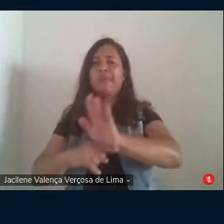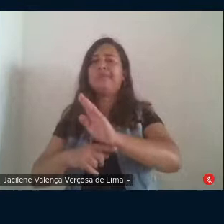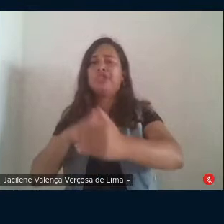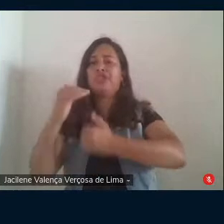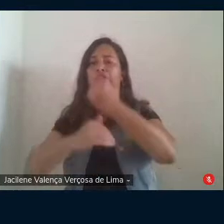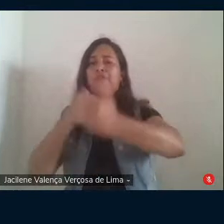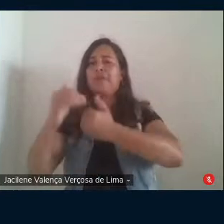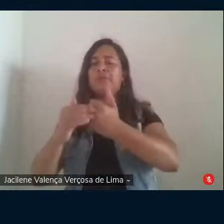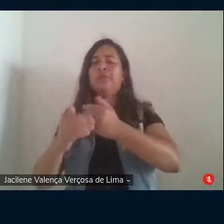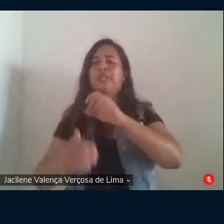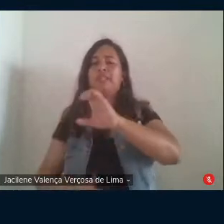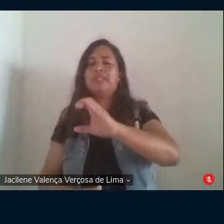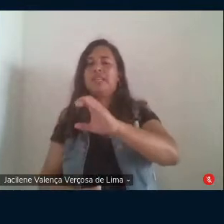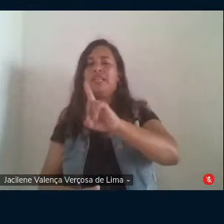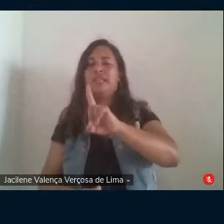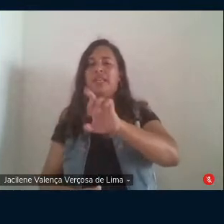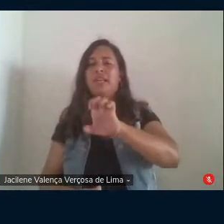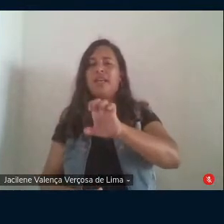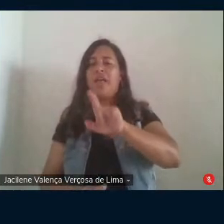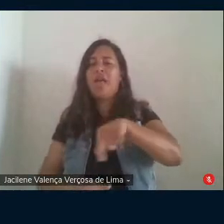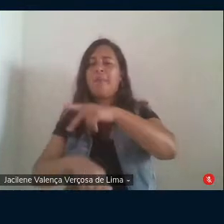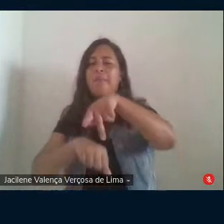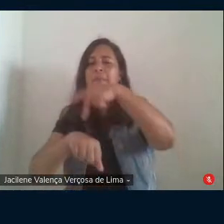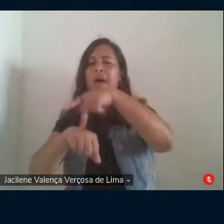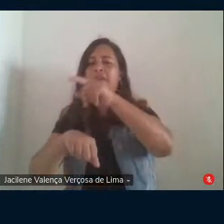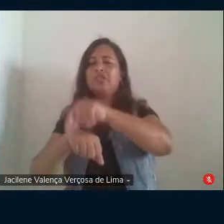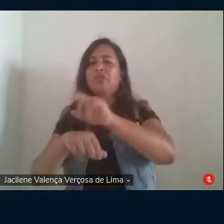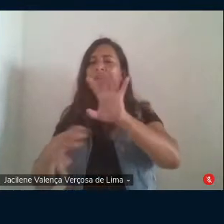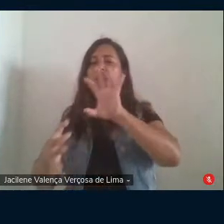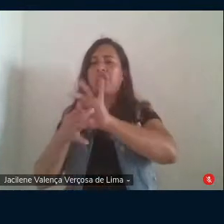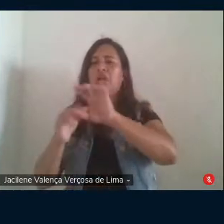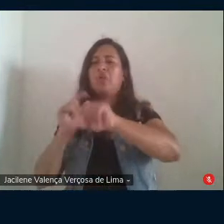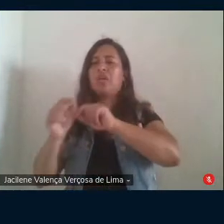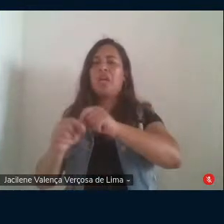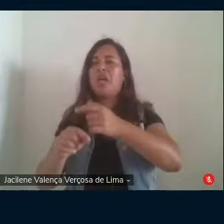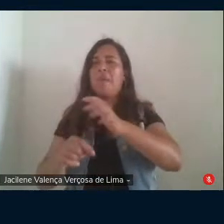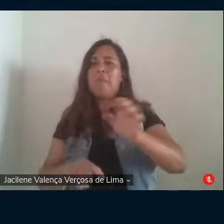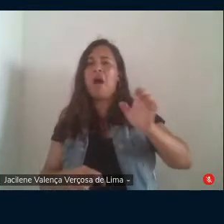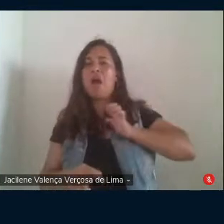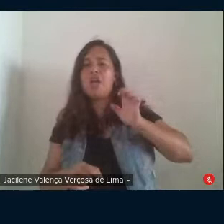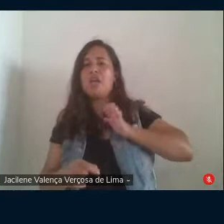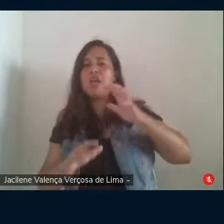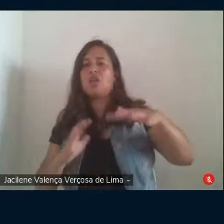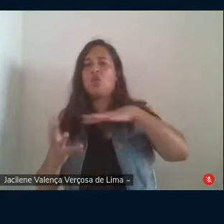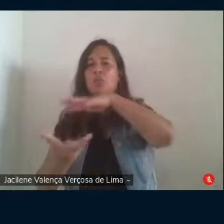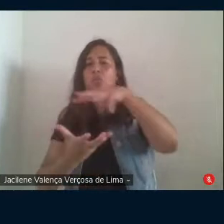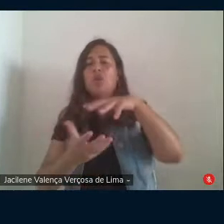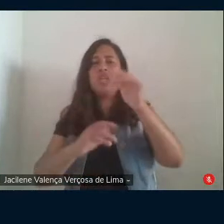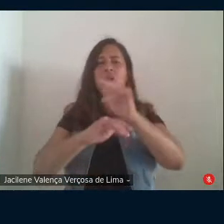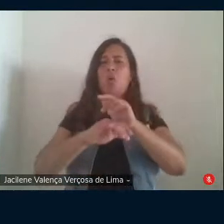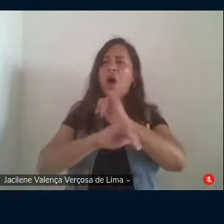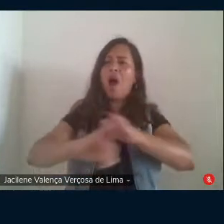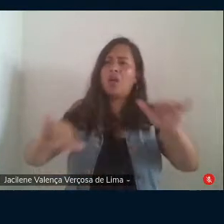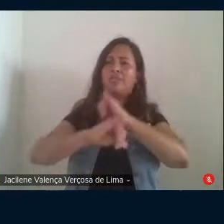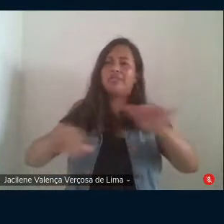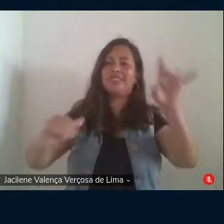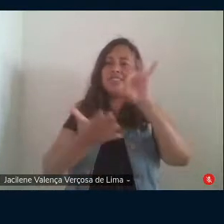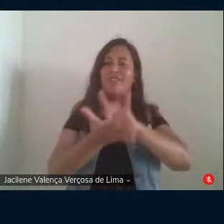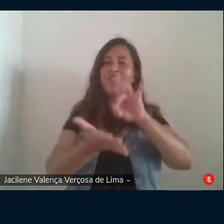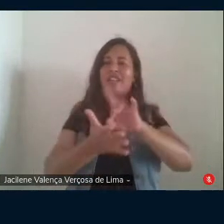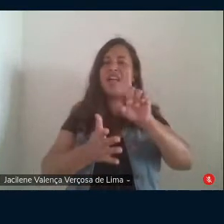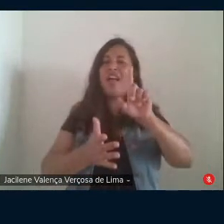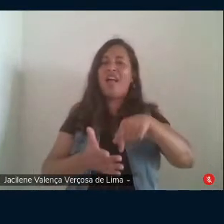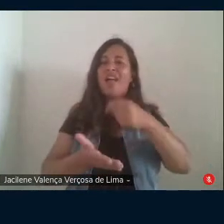OCDE países estes que integram o clube das nações mais ricas do mundo a notícia na realidade merecia ser